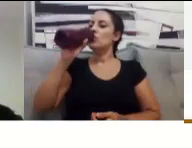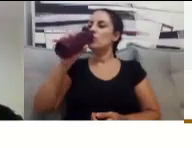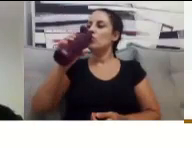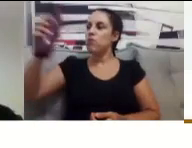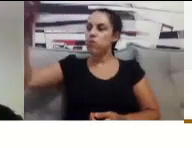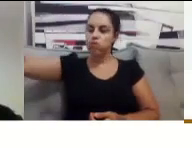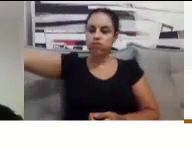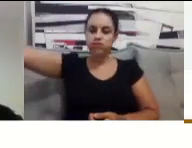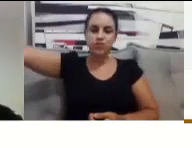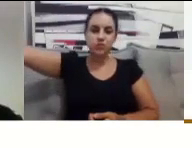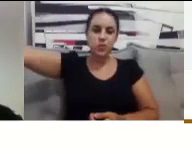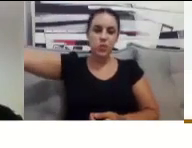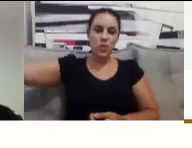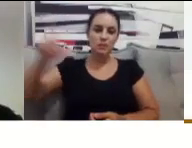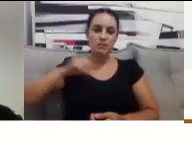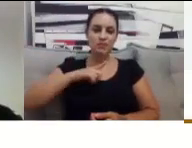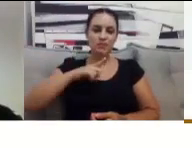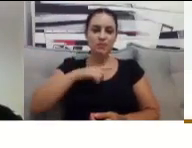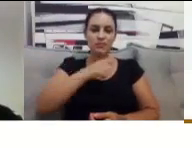seja bem-vinda novamente.